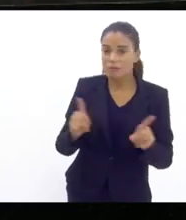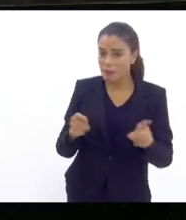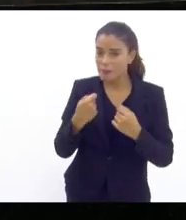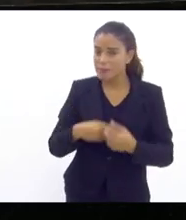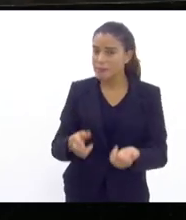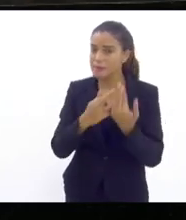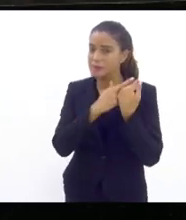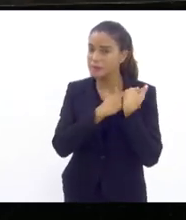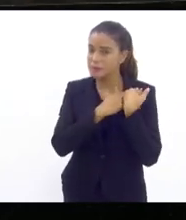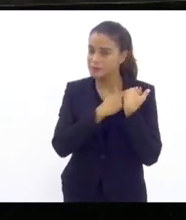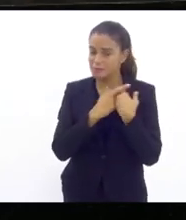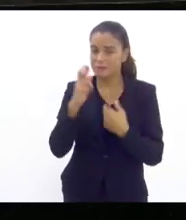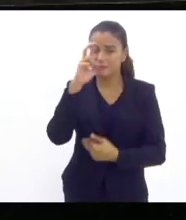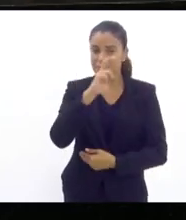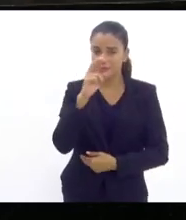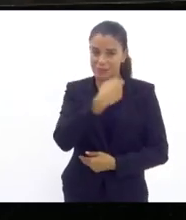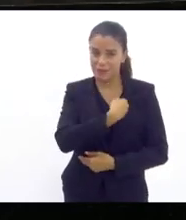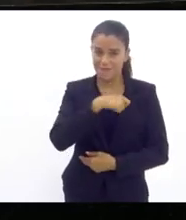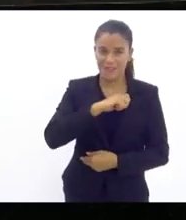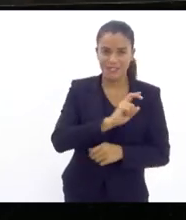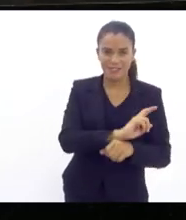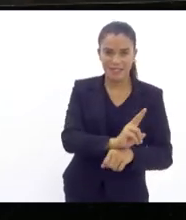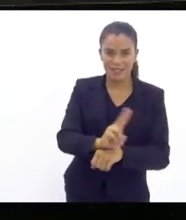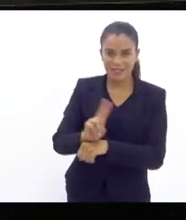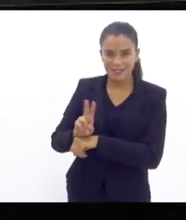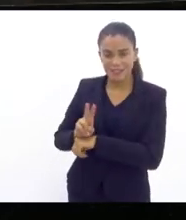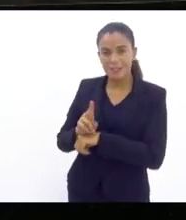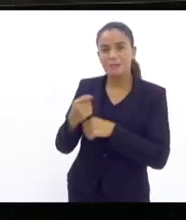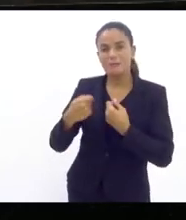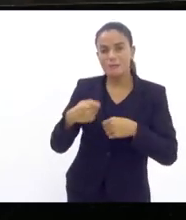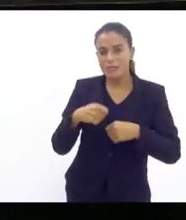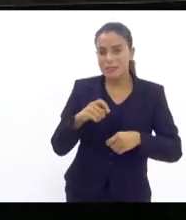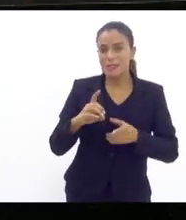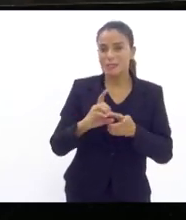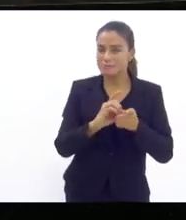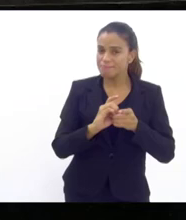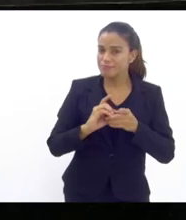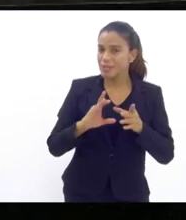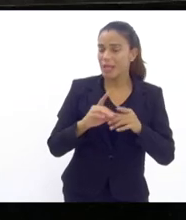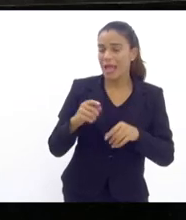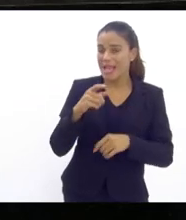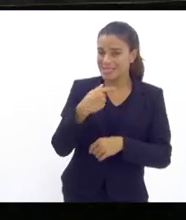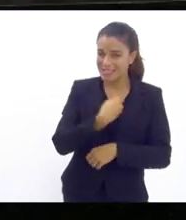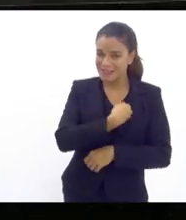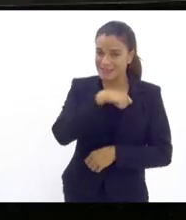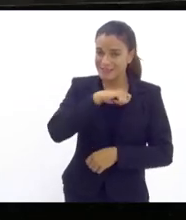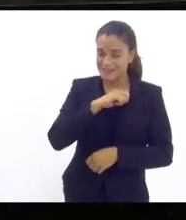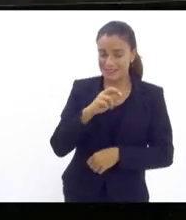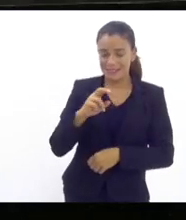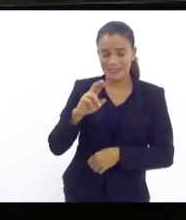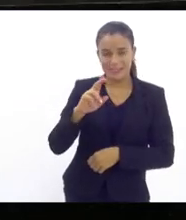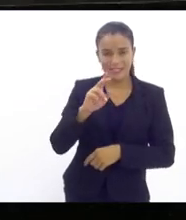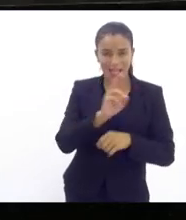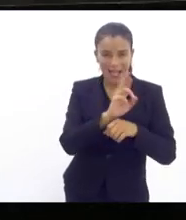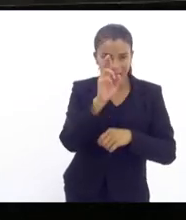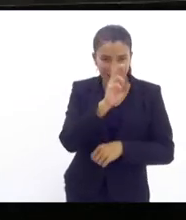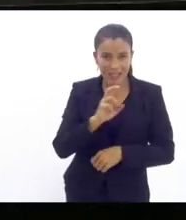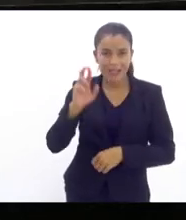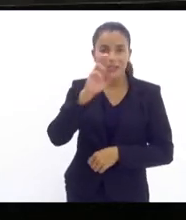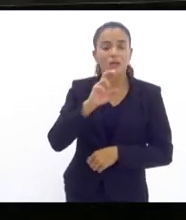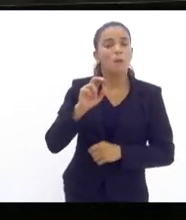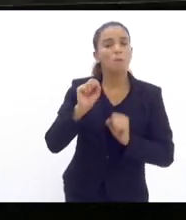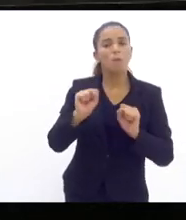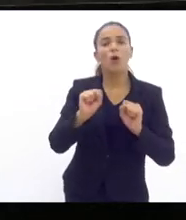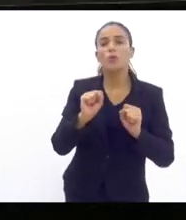responsabilidade essa fiscalização tem que ser republicana essa fiscalização não pode servir de palco